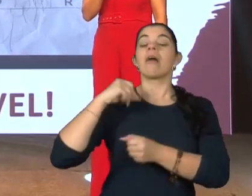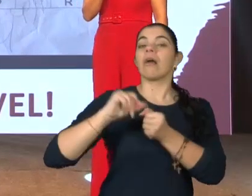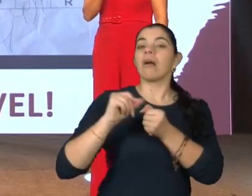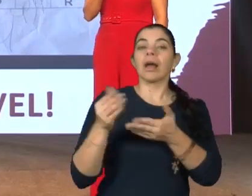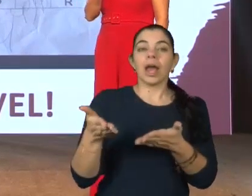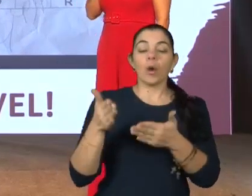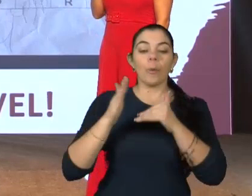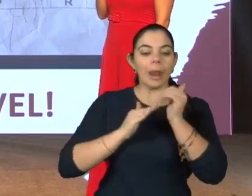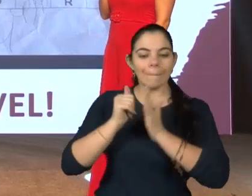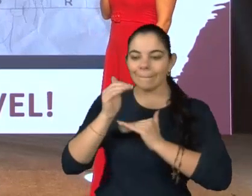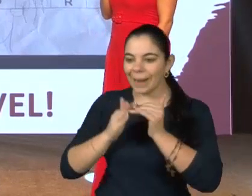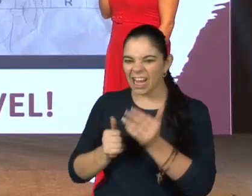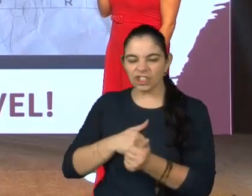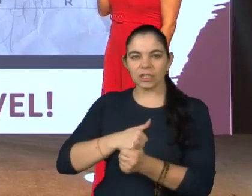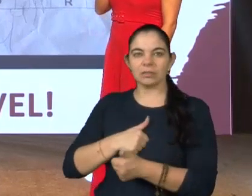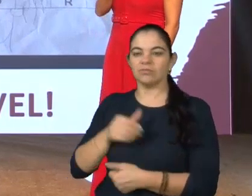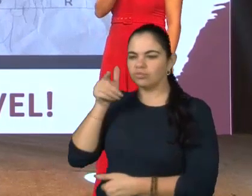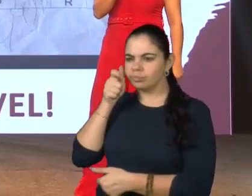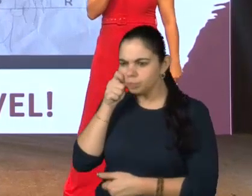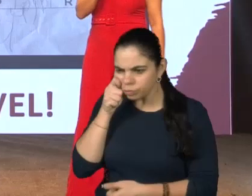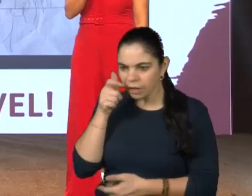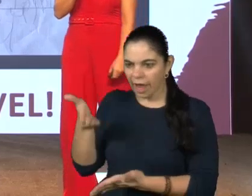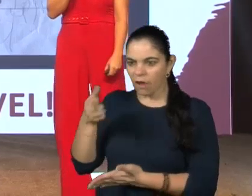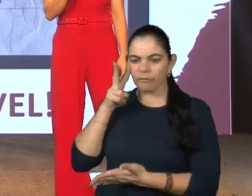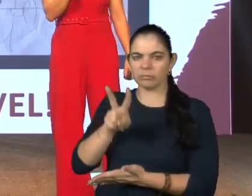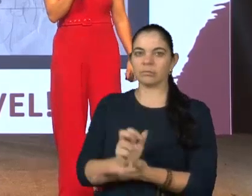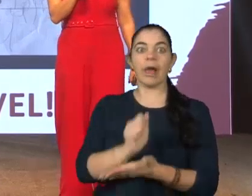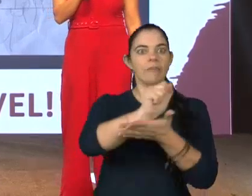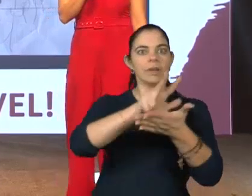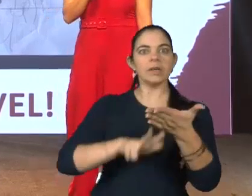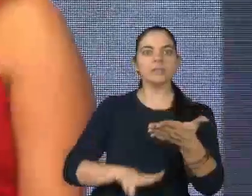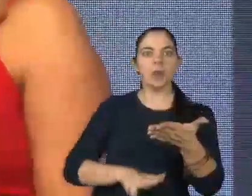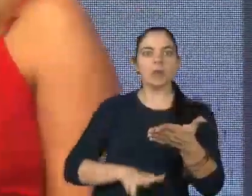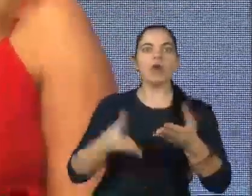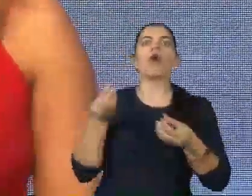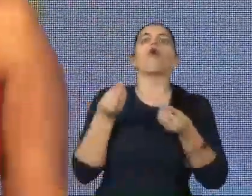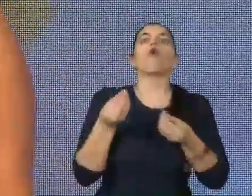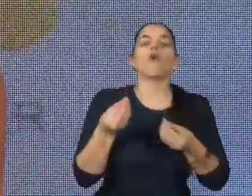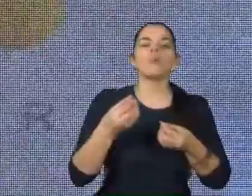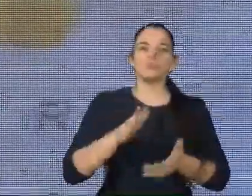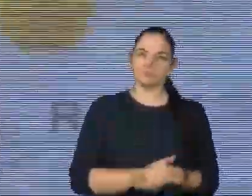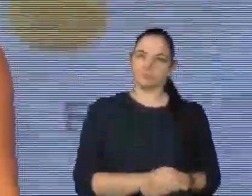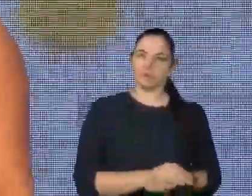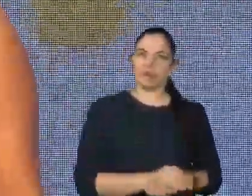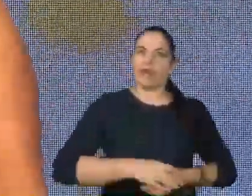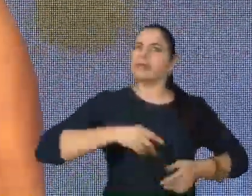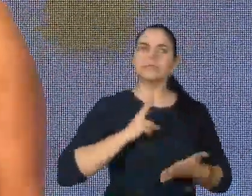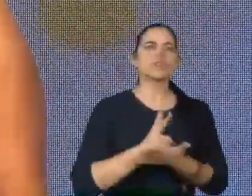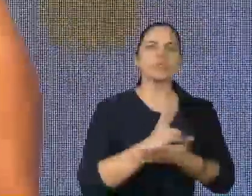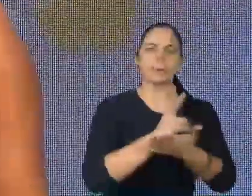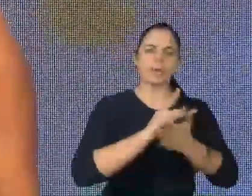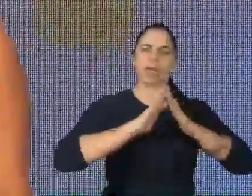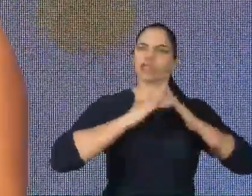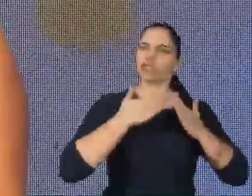ativamente desse processo. Ou seja, avaliação diagnóstica. toda criança de primeiro ano é avaliada como